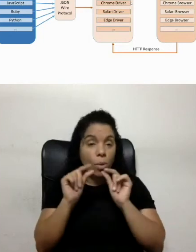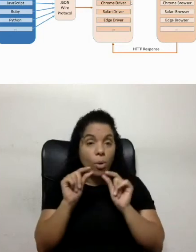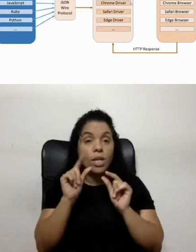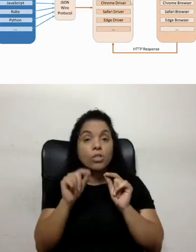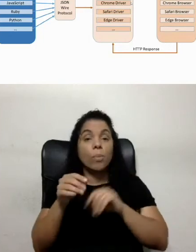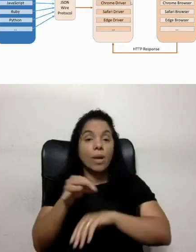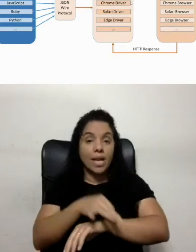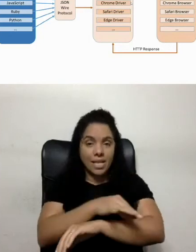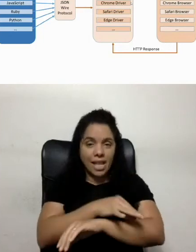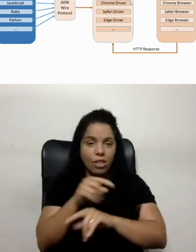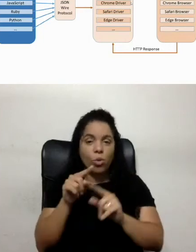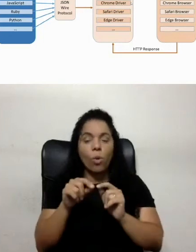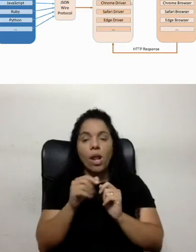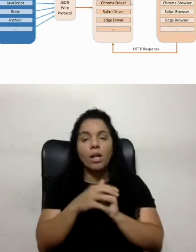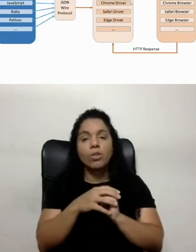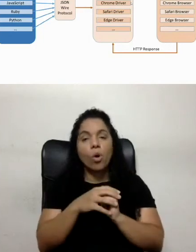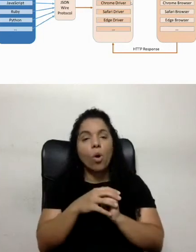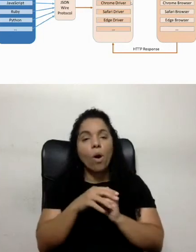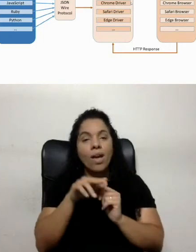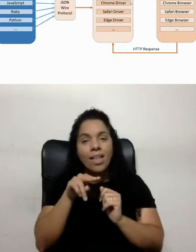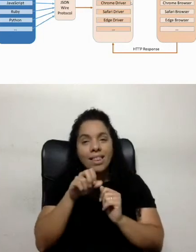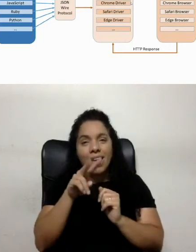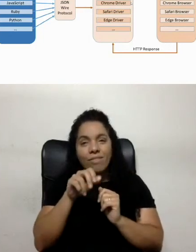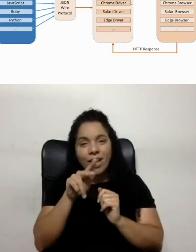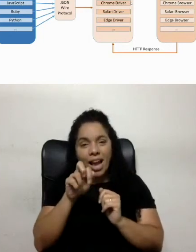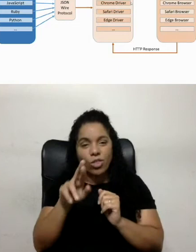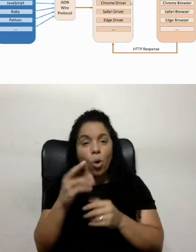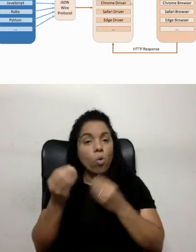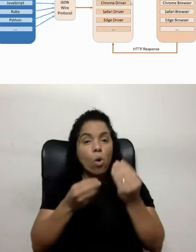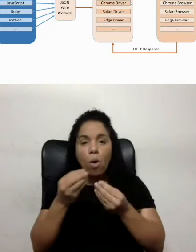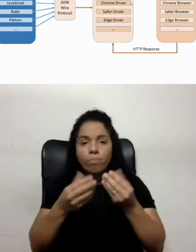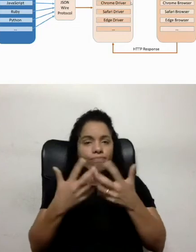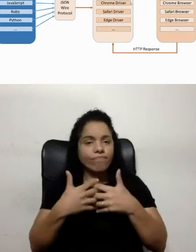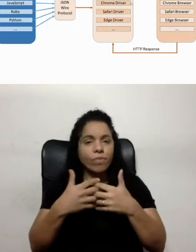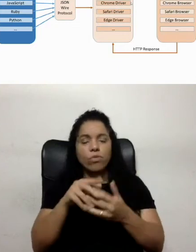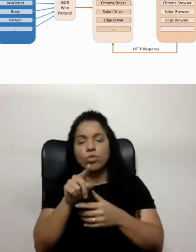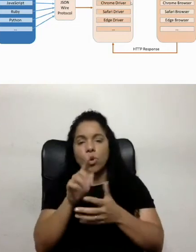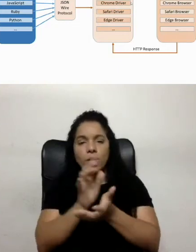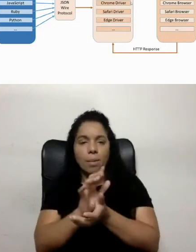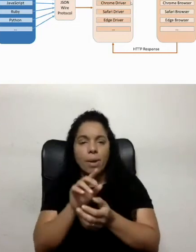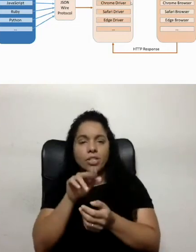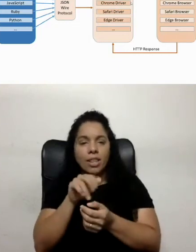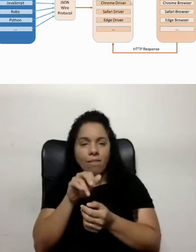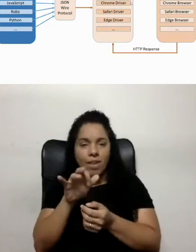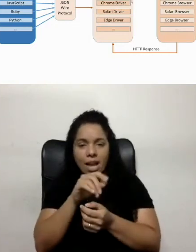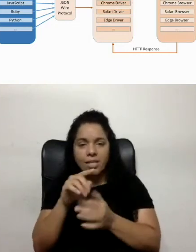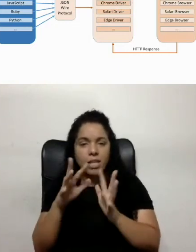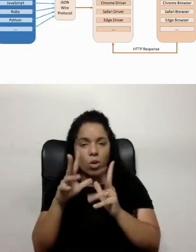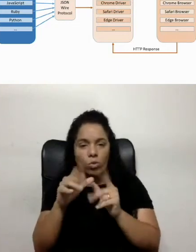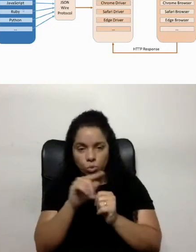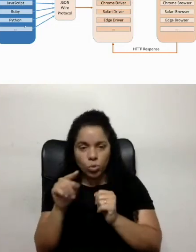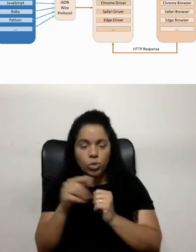arquitetura do nosso navegador, né? Como é que funciona essa parte aí da navegação e tudo isso.